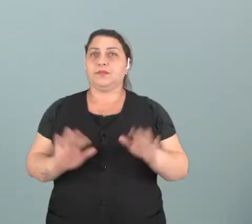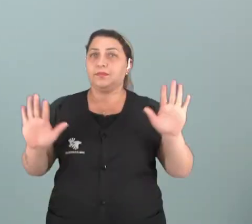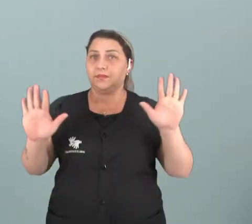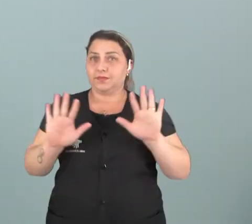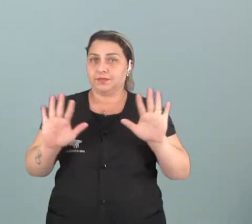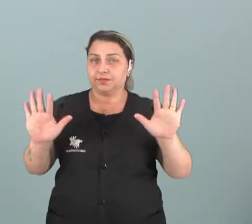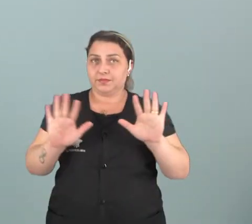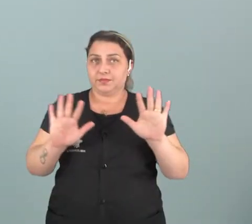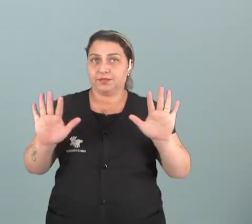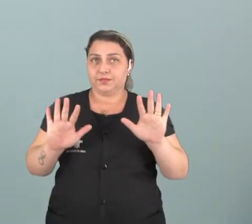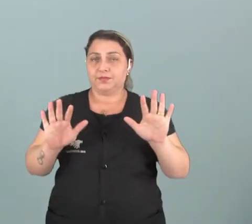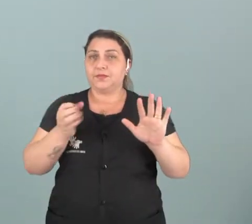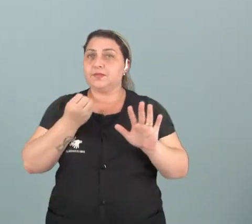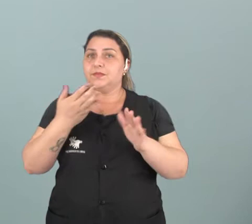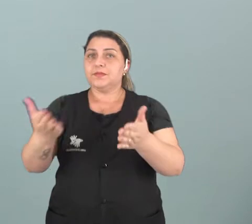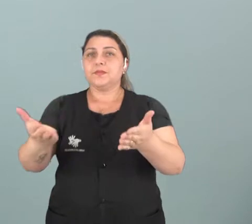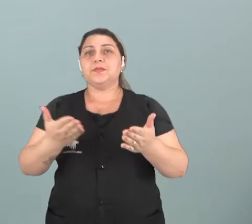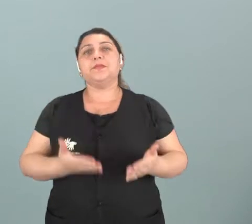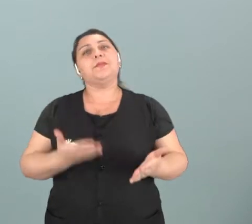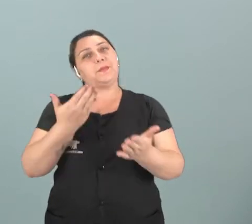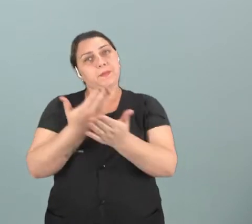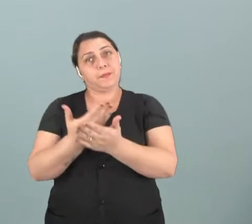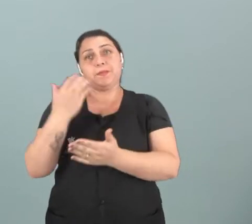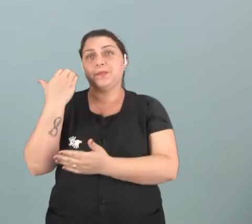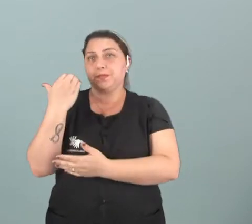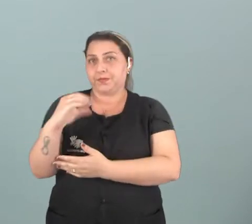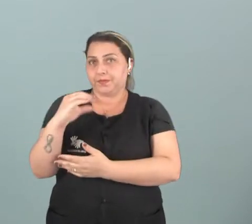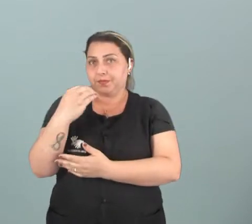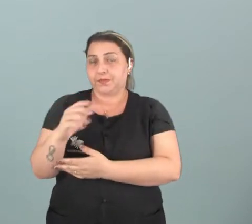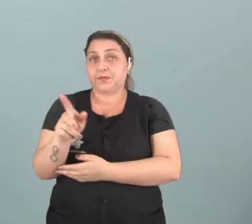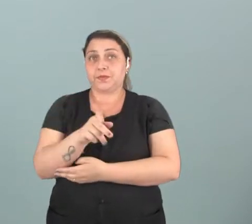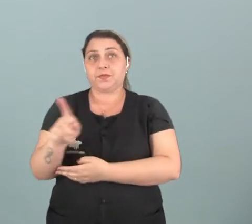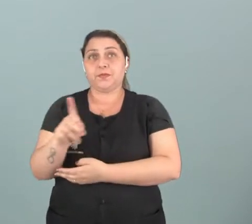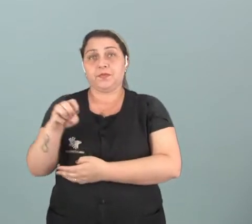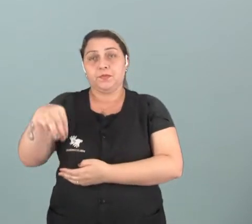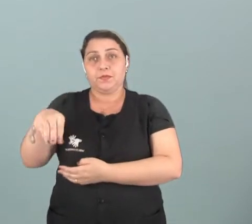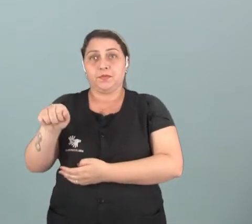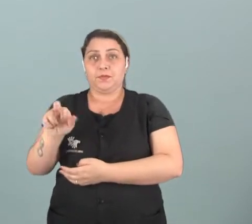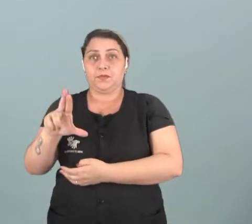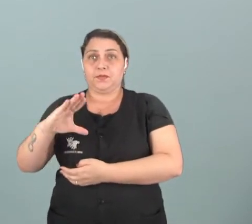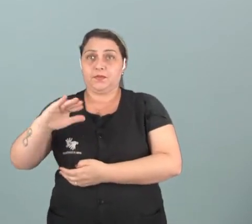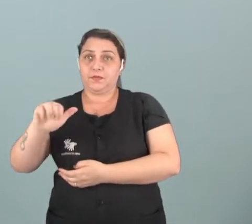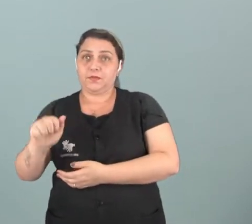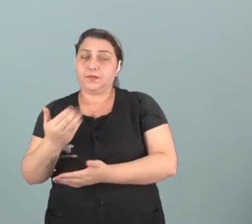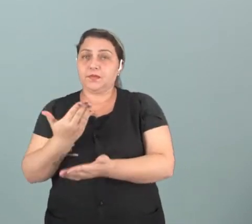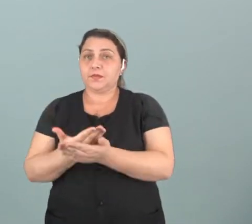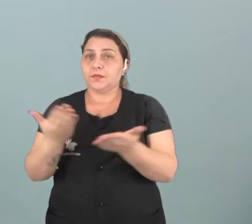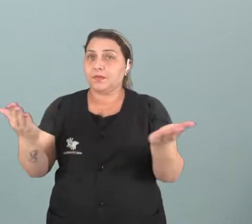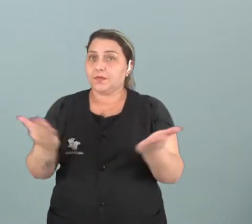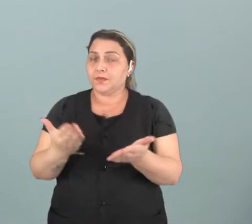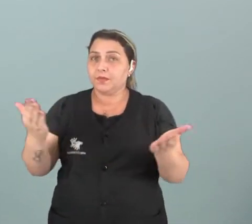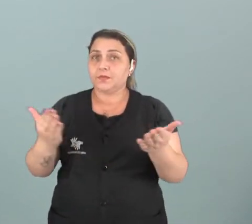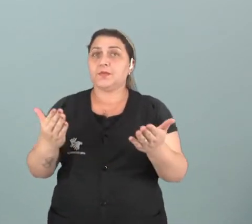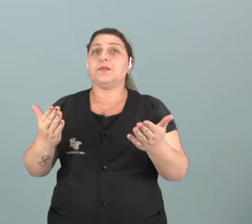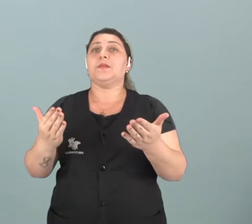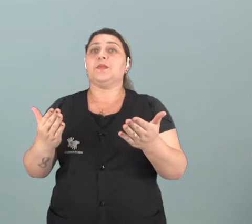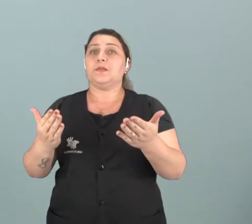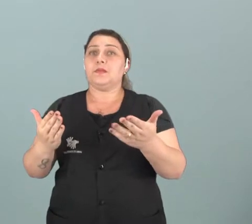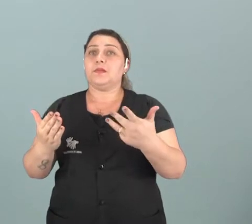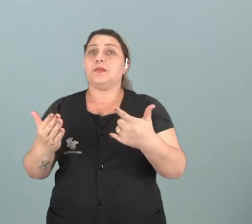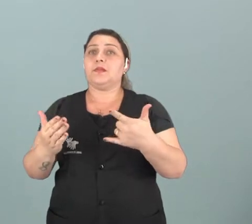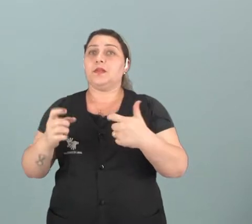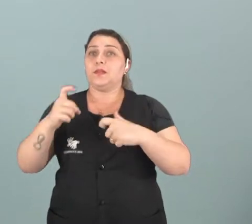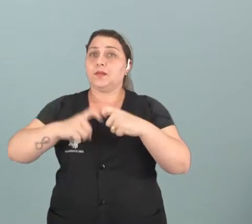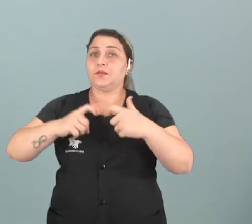Olá pessoal, sejam bem-vindos à aula de ciências. Eu sou professora Márcia. Na aula de hoje nós vamos falar sobre o sistema